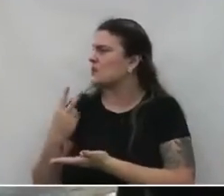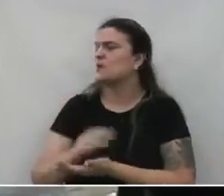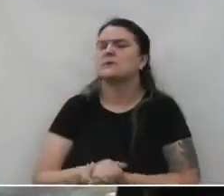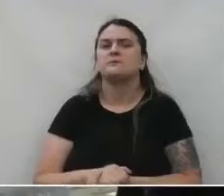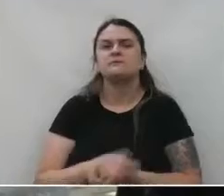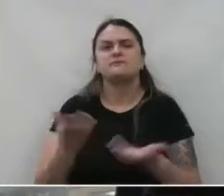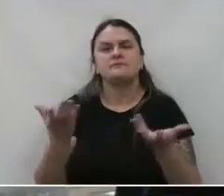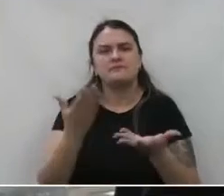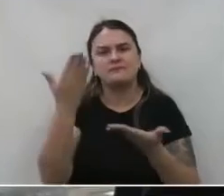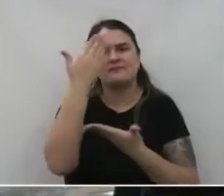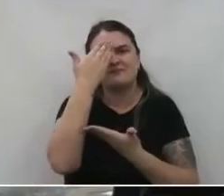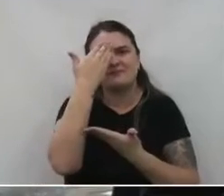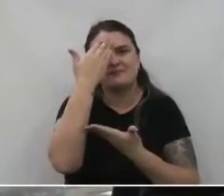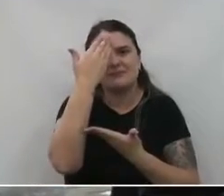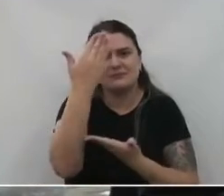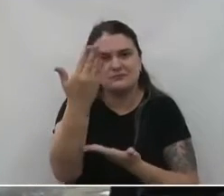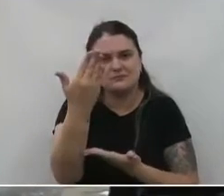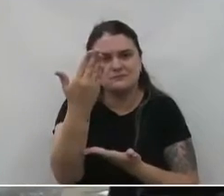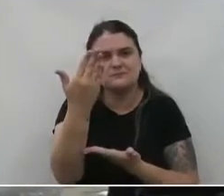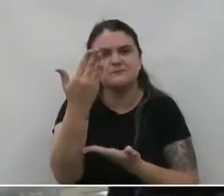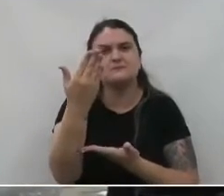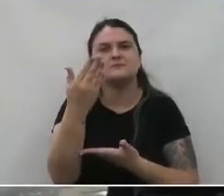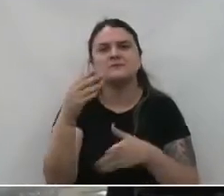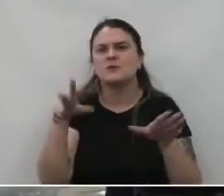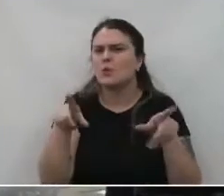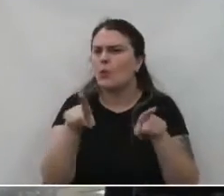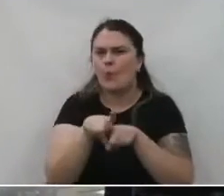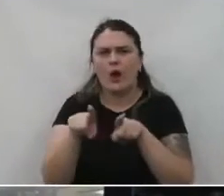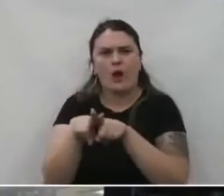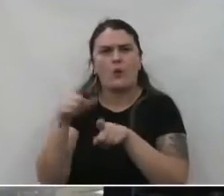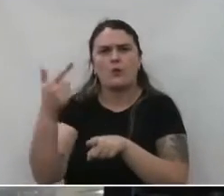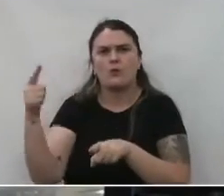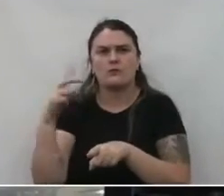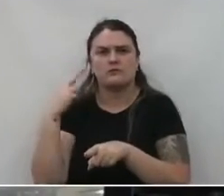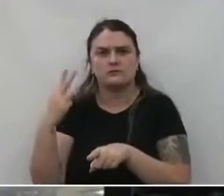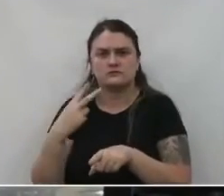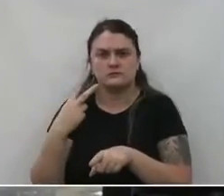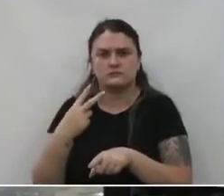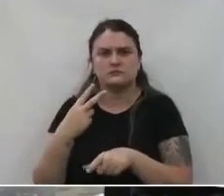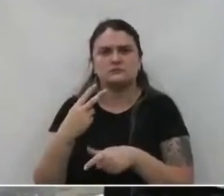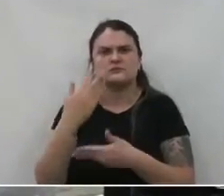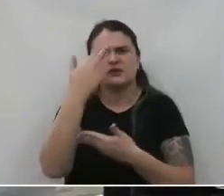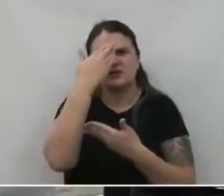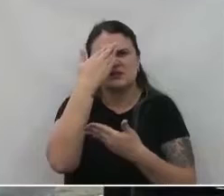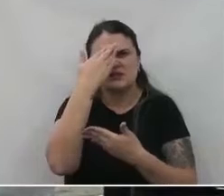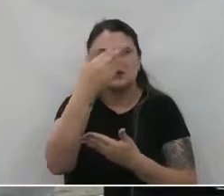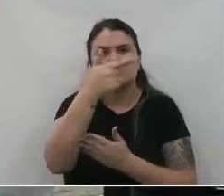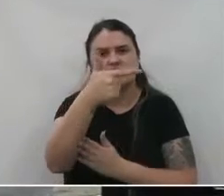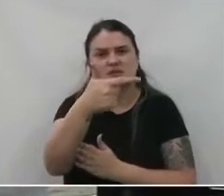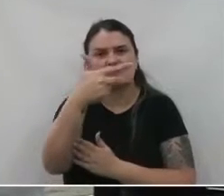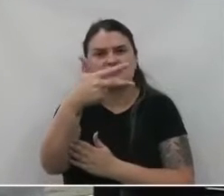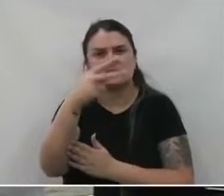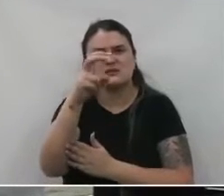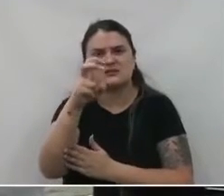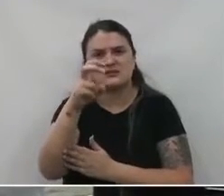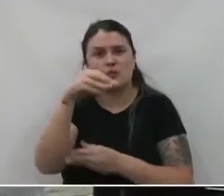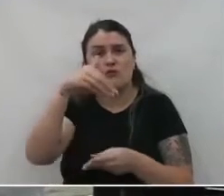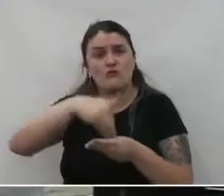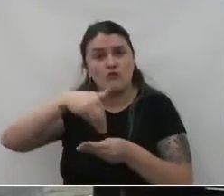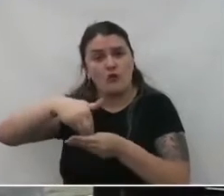Eu quero agradecer também, seguindo o gancho dos vereadores, os 235 votos que